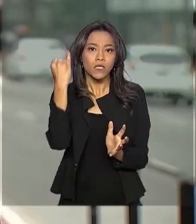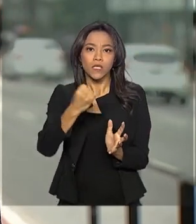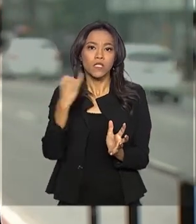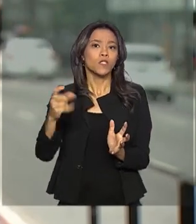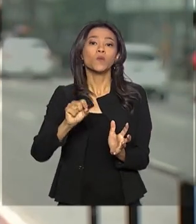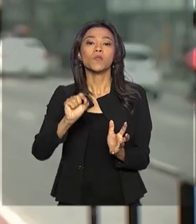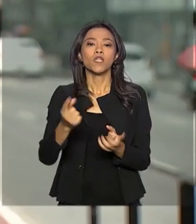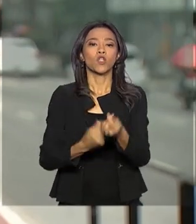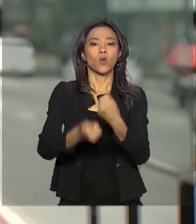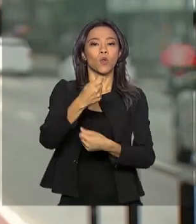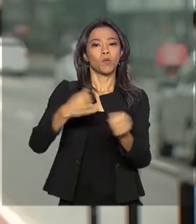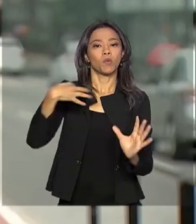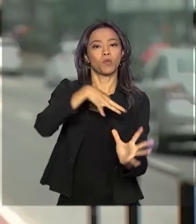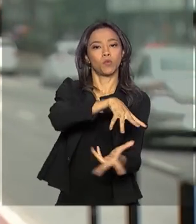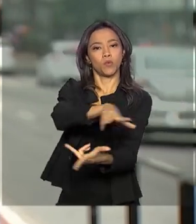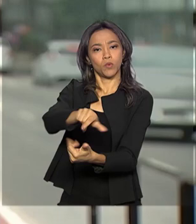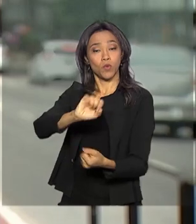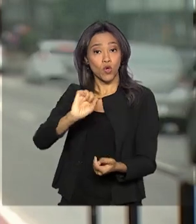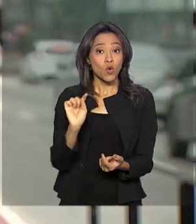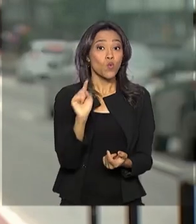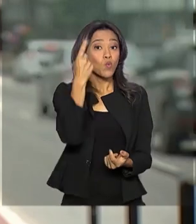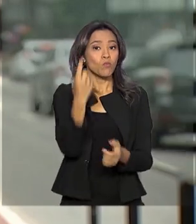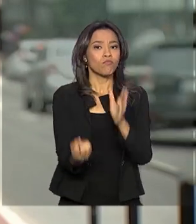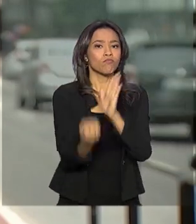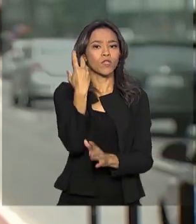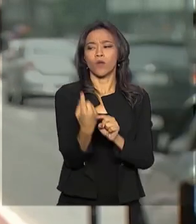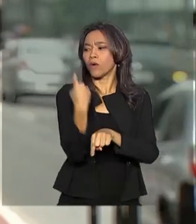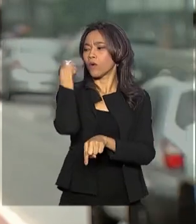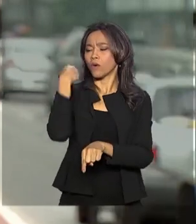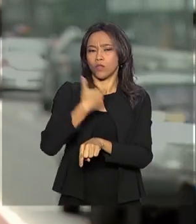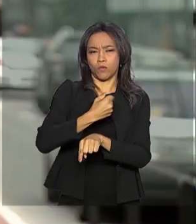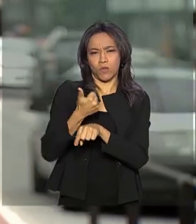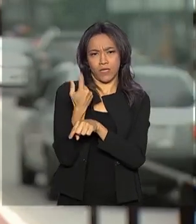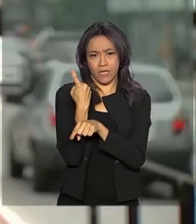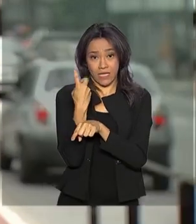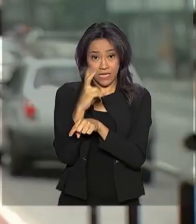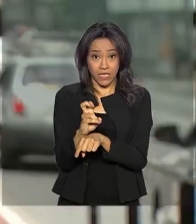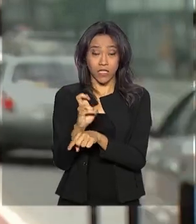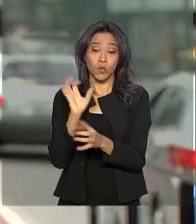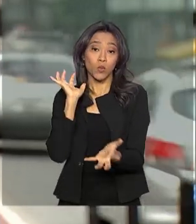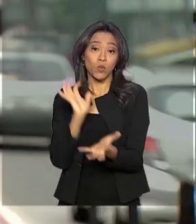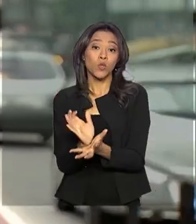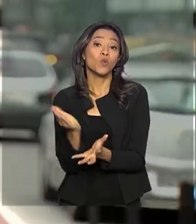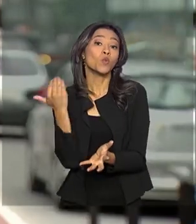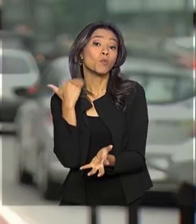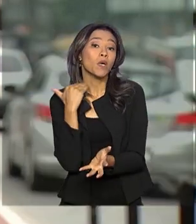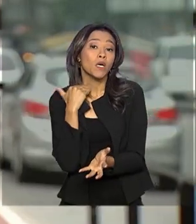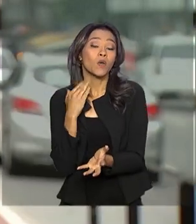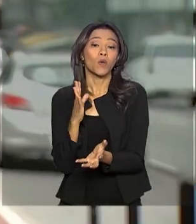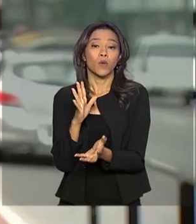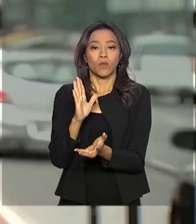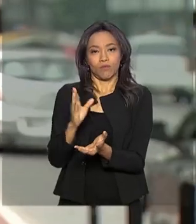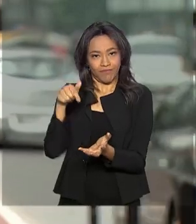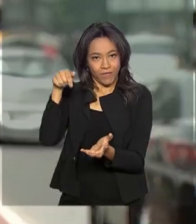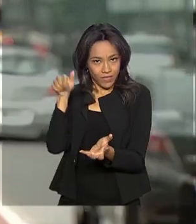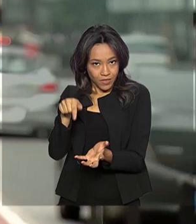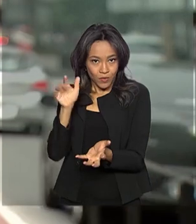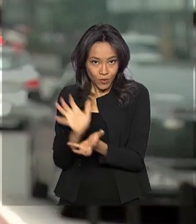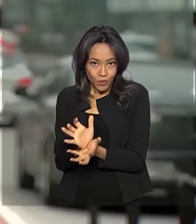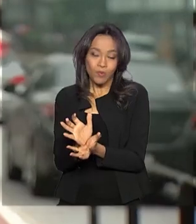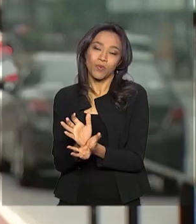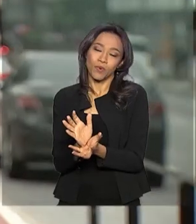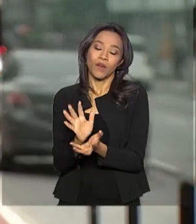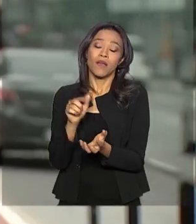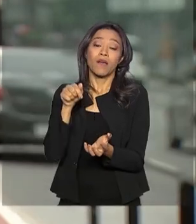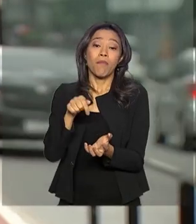Um dos destaques foi a criação, em 2015, do Banco Internacional do BRICS para incentivar o desenvolvimento da economia